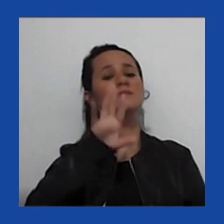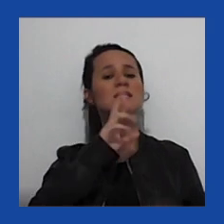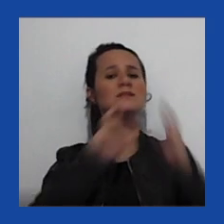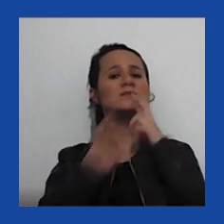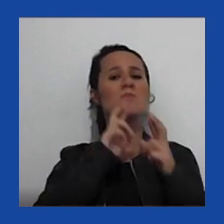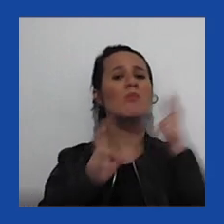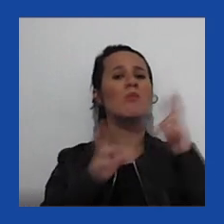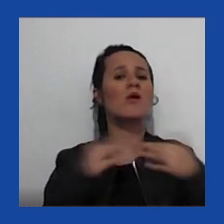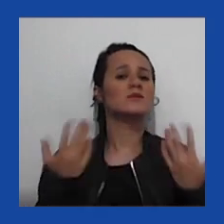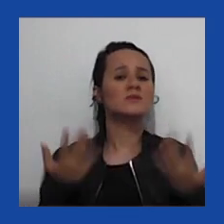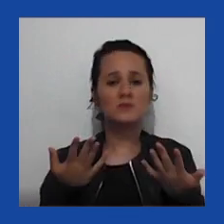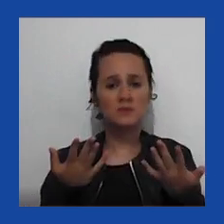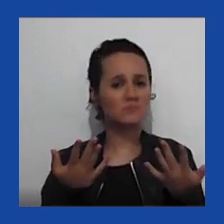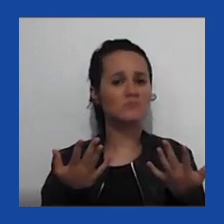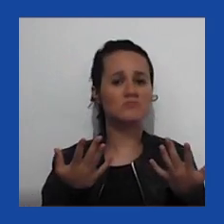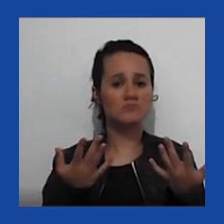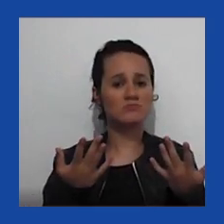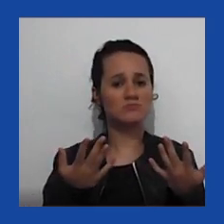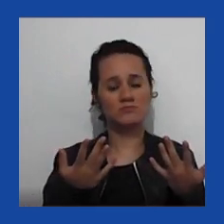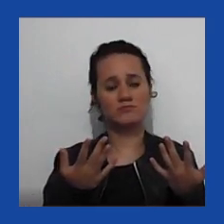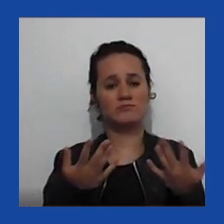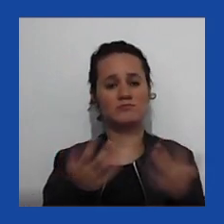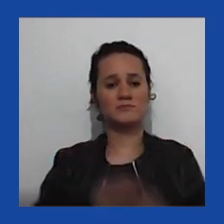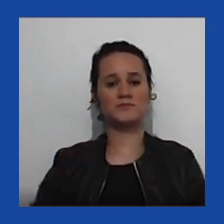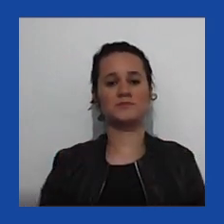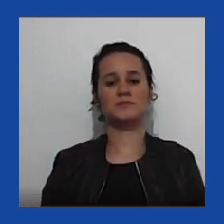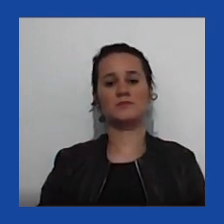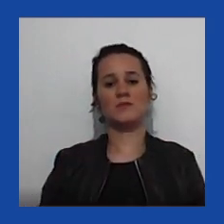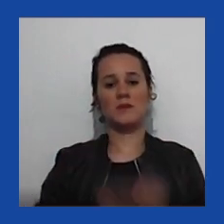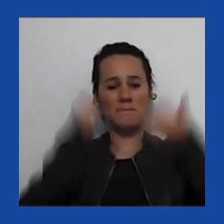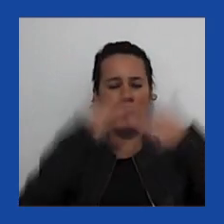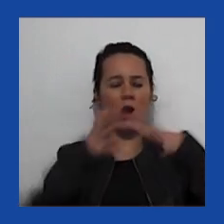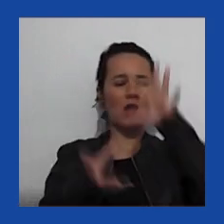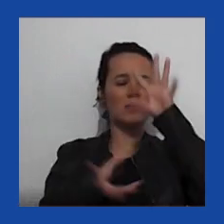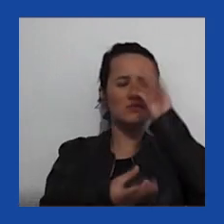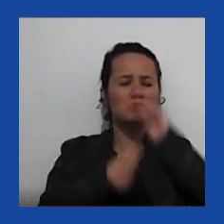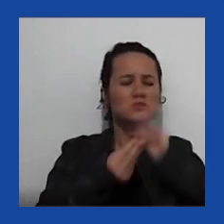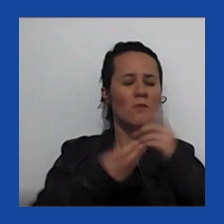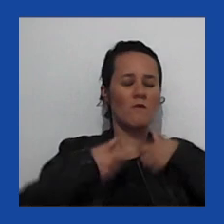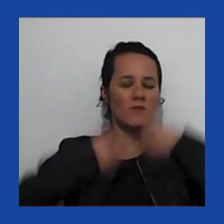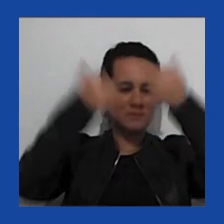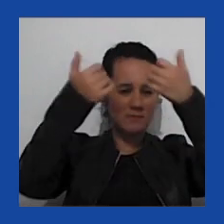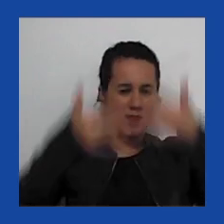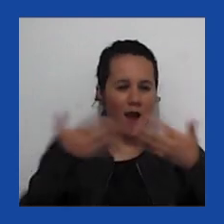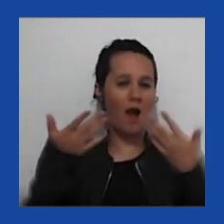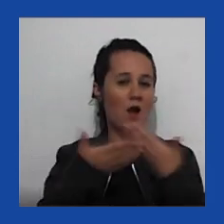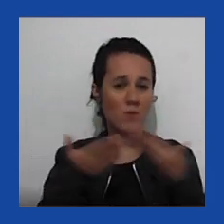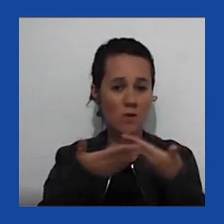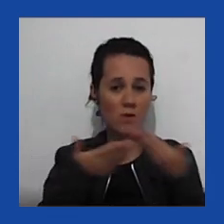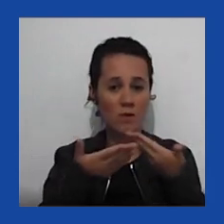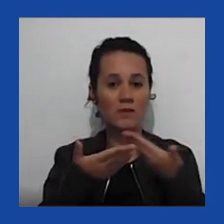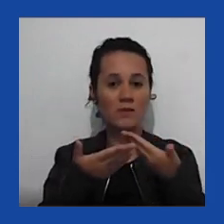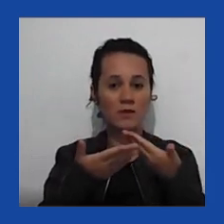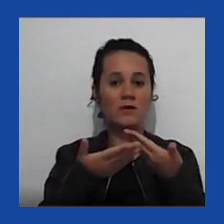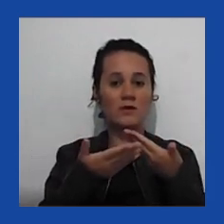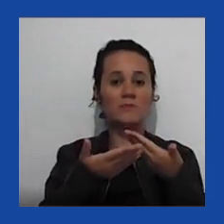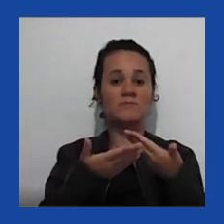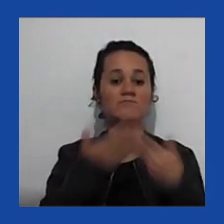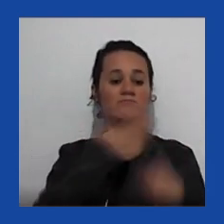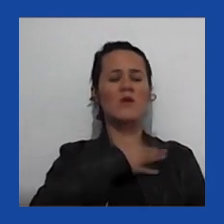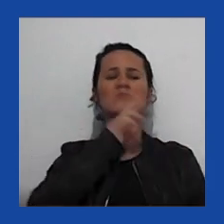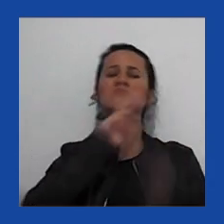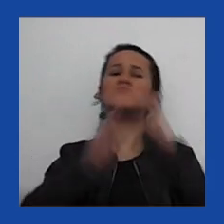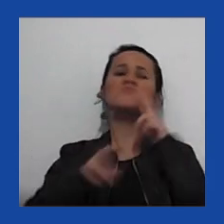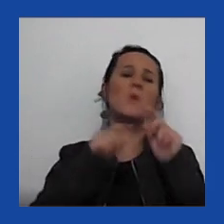resumir o que eu vou dizer agora, minhas respostas